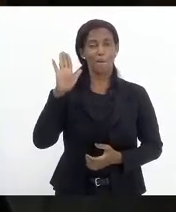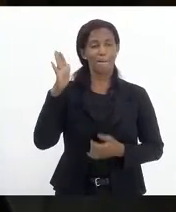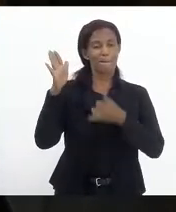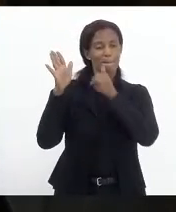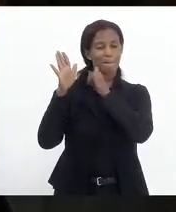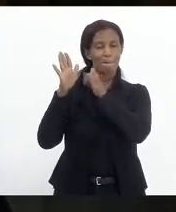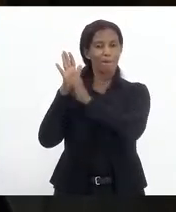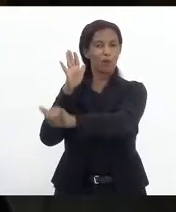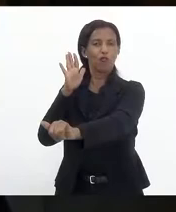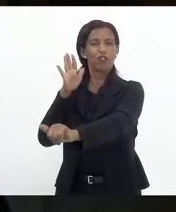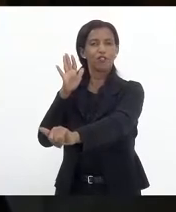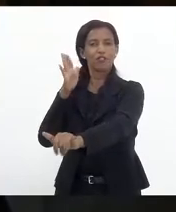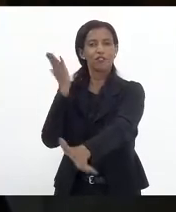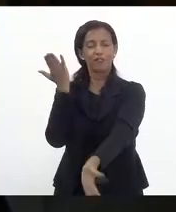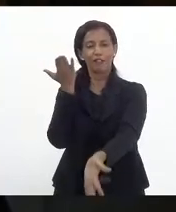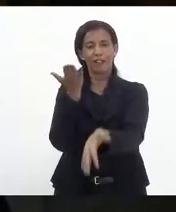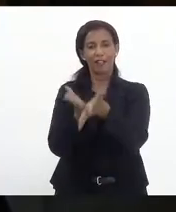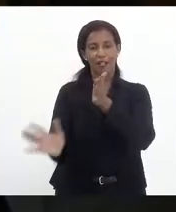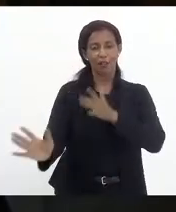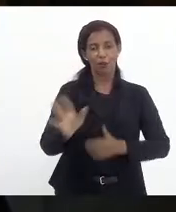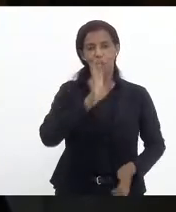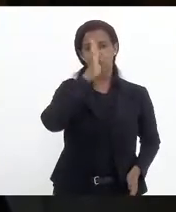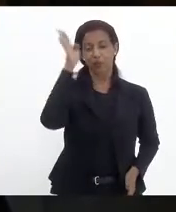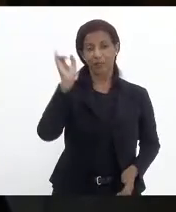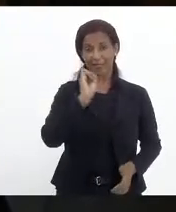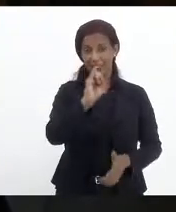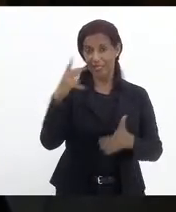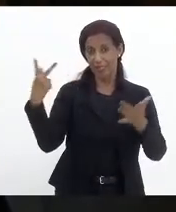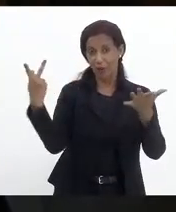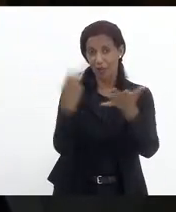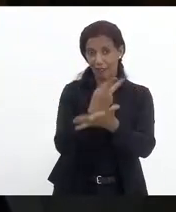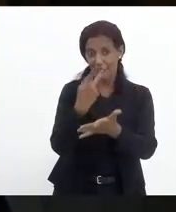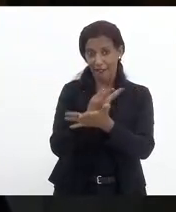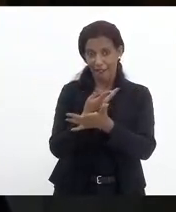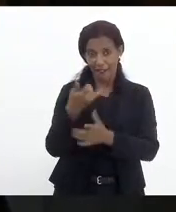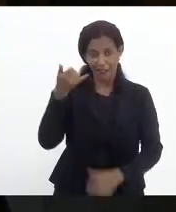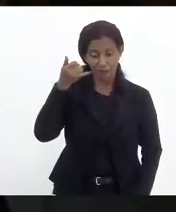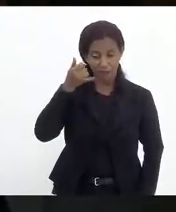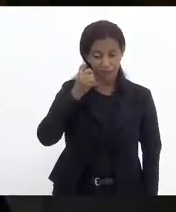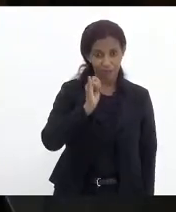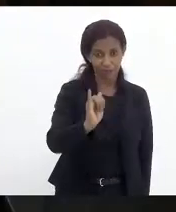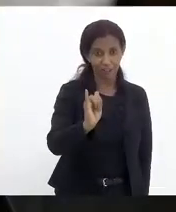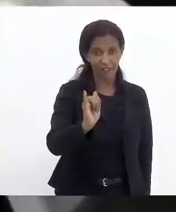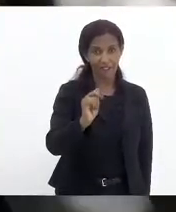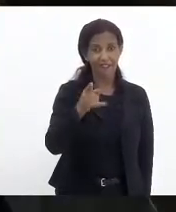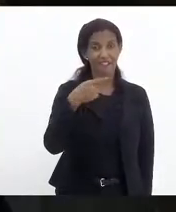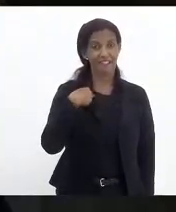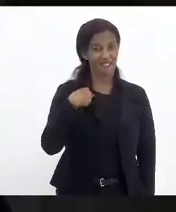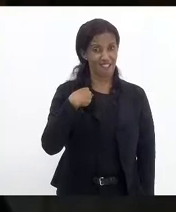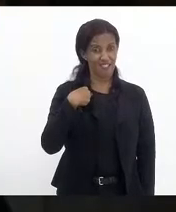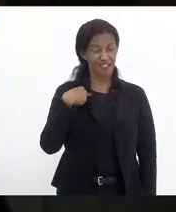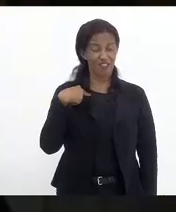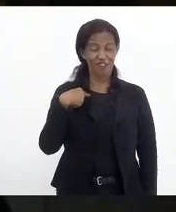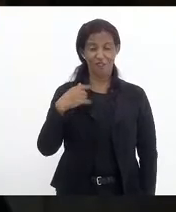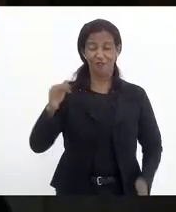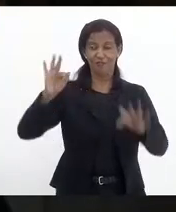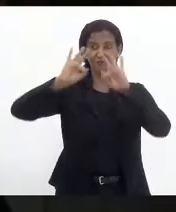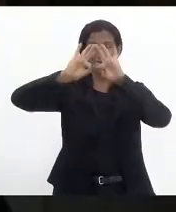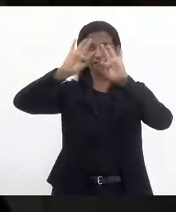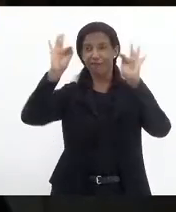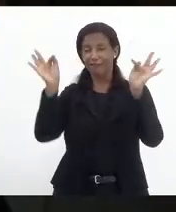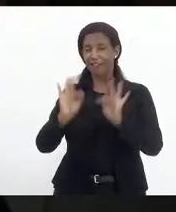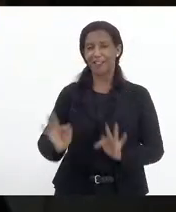Vai acabar em escândalo. Se eu errar a profecia, eu vou ficar muito feliz.